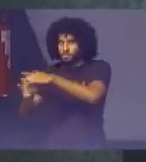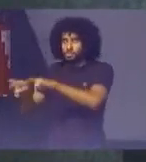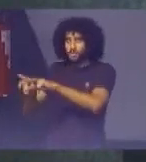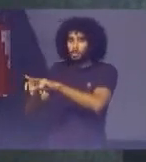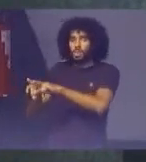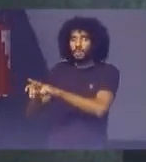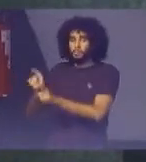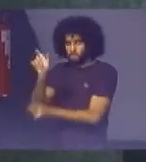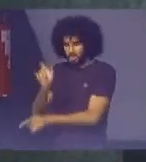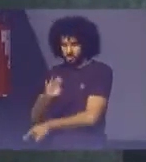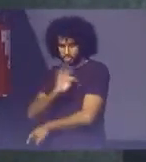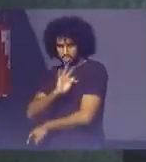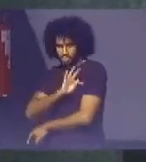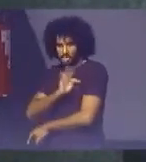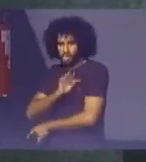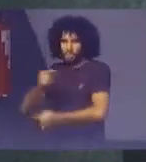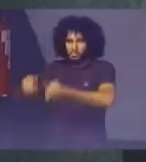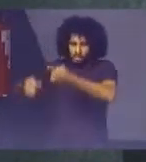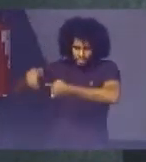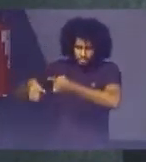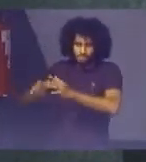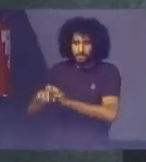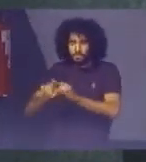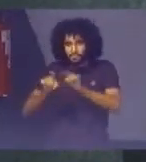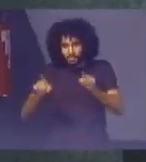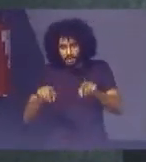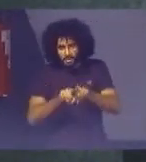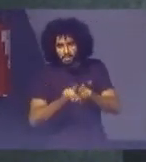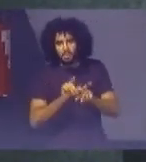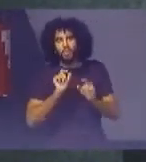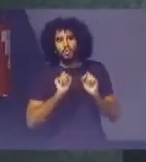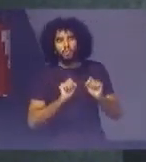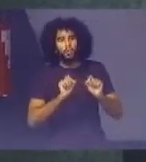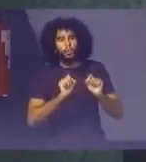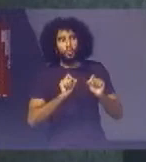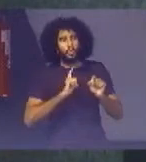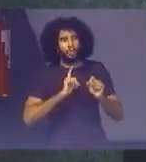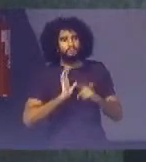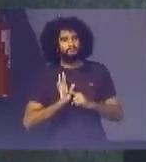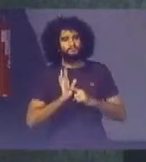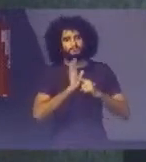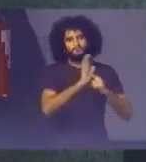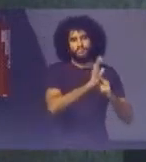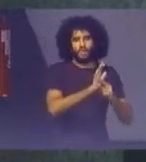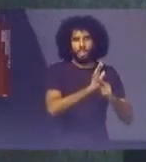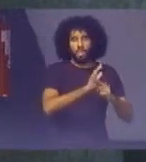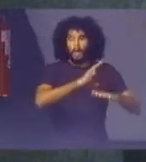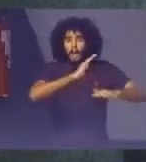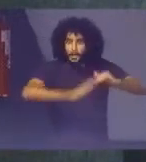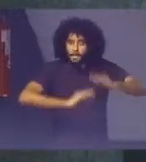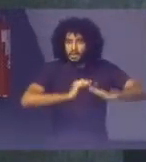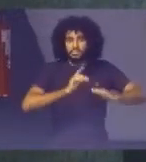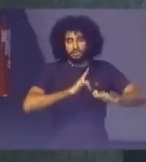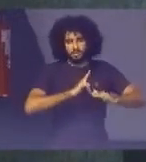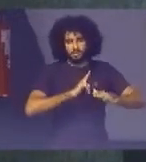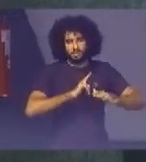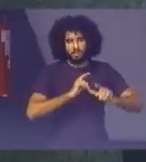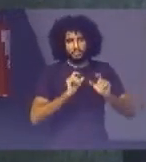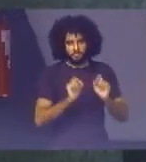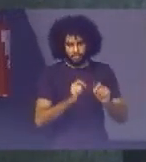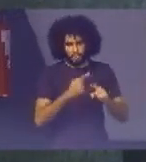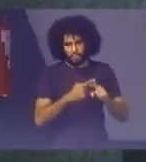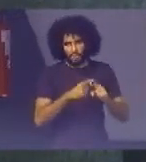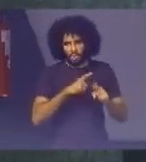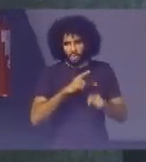Responsáveis Pelas políticas Mas também Pelo seu sentido De efetividade E sentido prático Porque por meio Dos